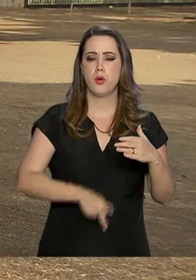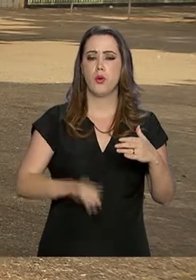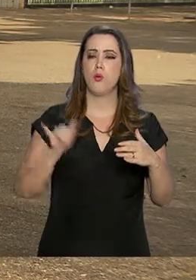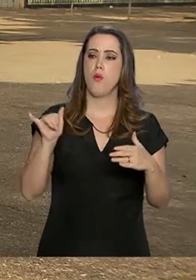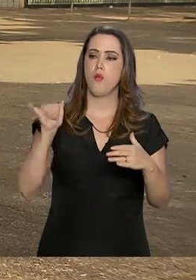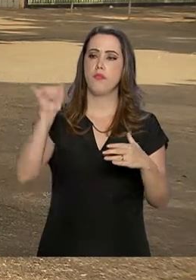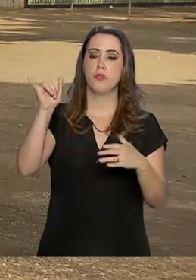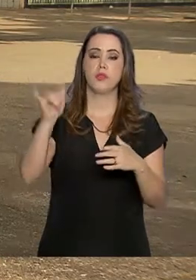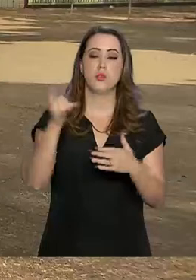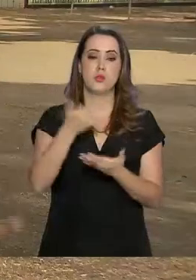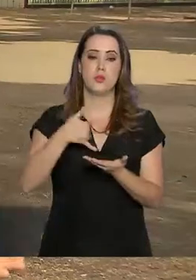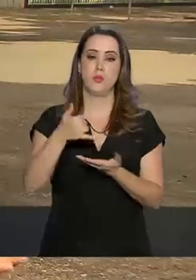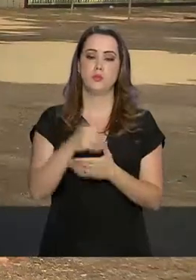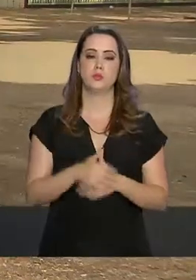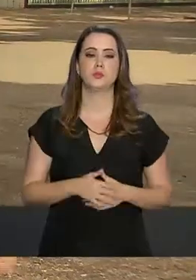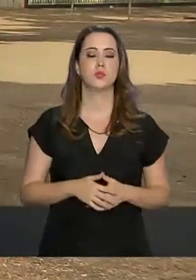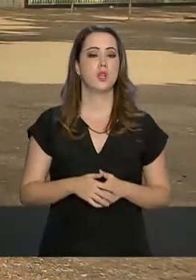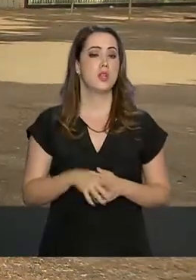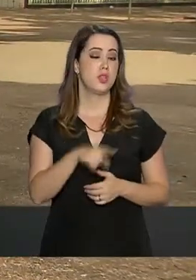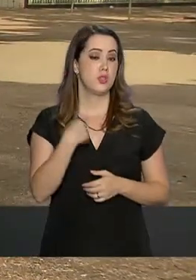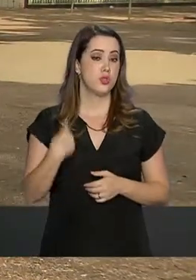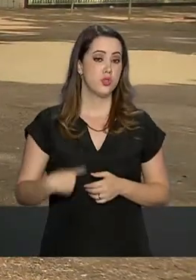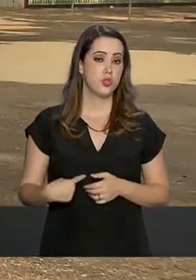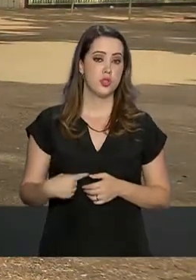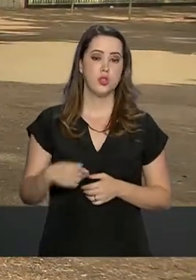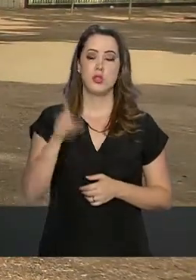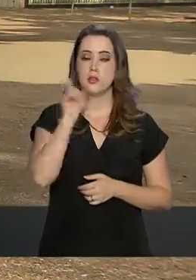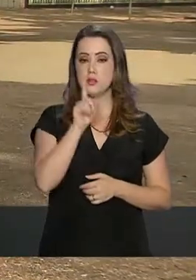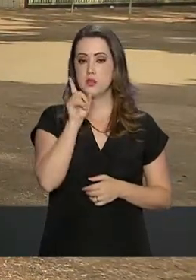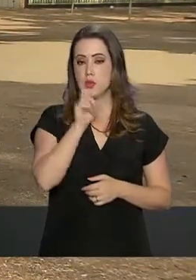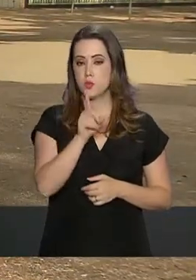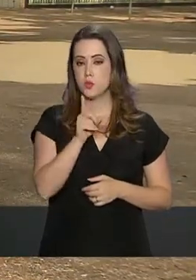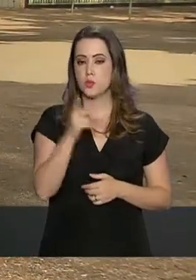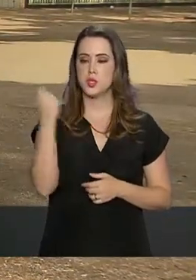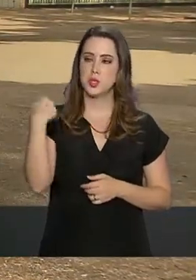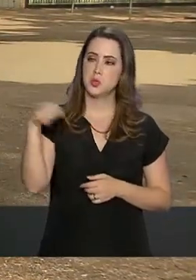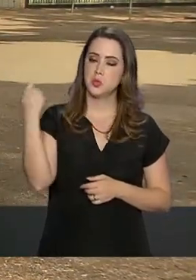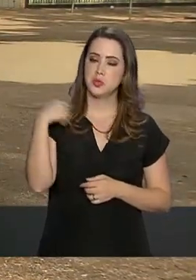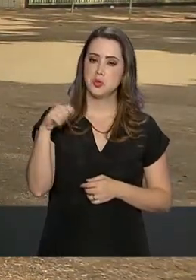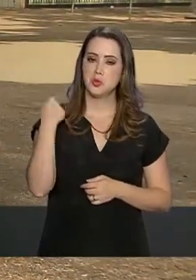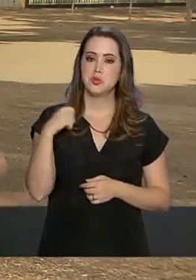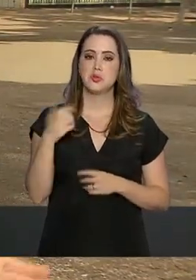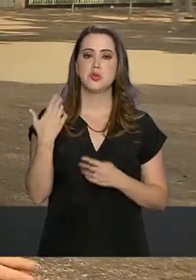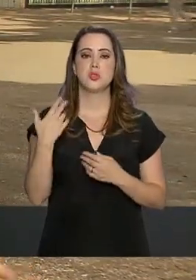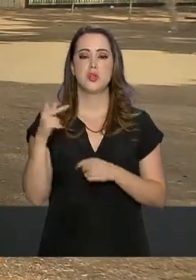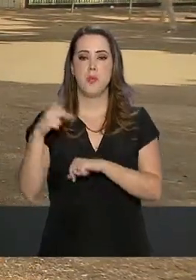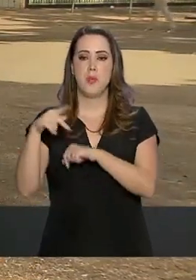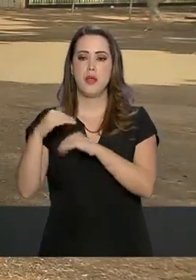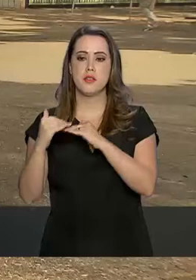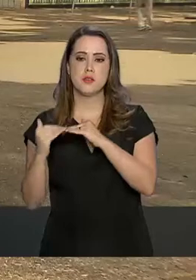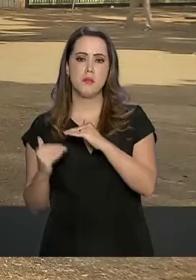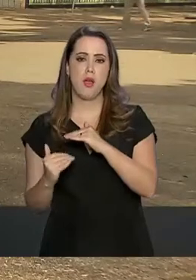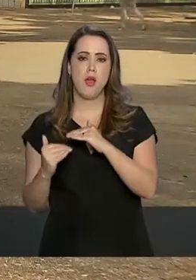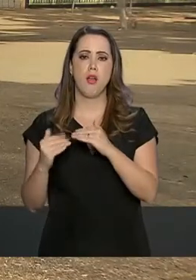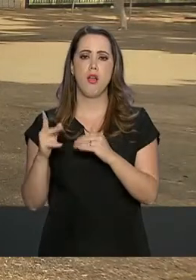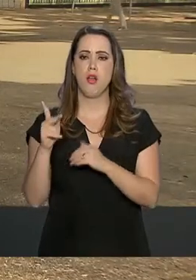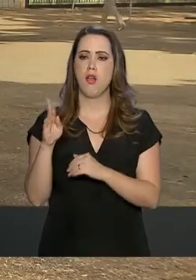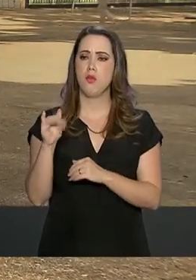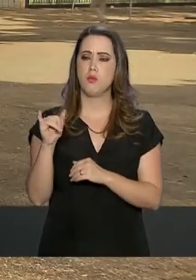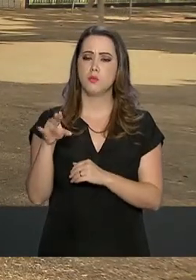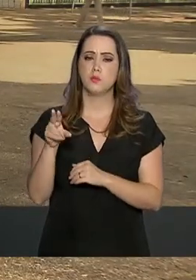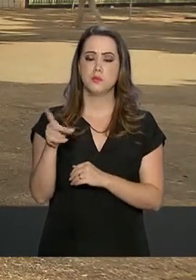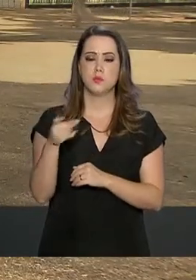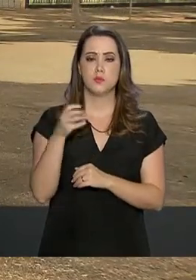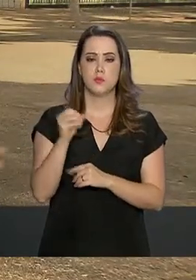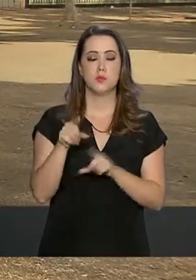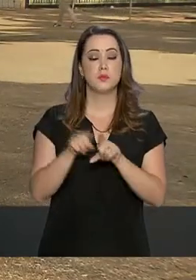China, Estados Unidos, Panamá, Países Baixos e Argentina são as nações que mais compram do Brasil. E neste mês de janeiro, os